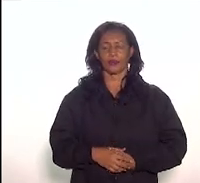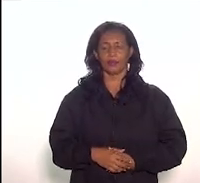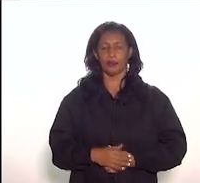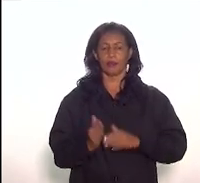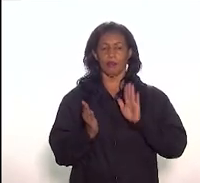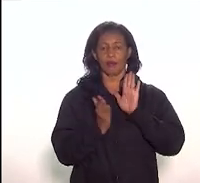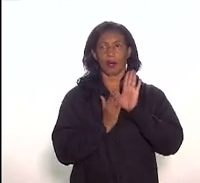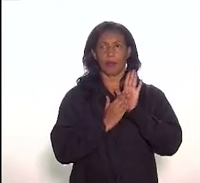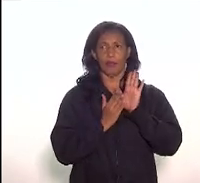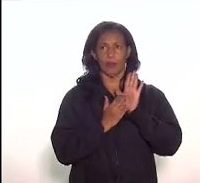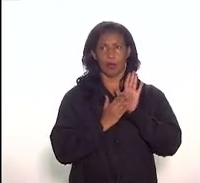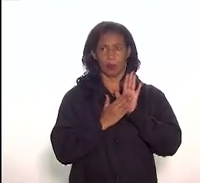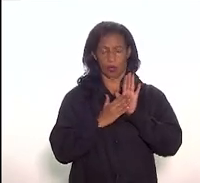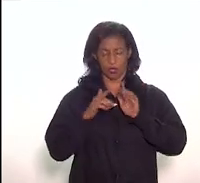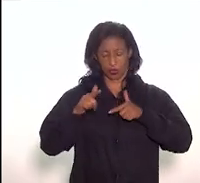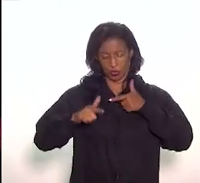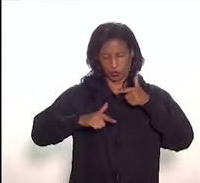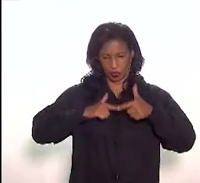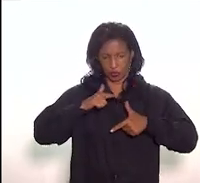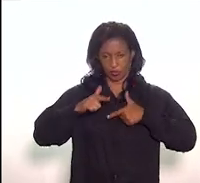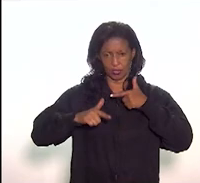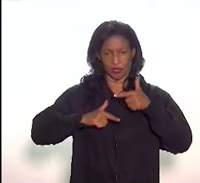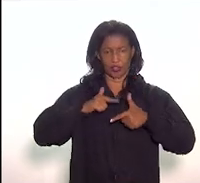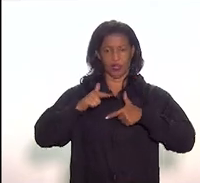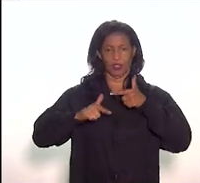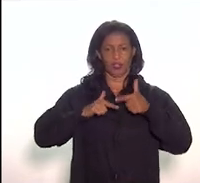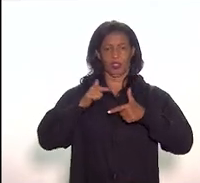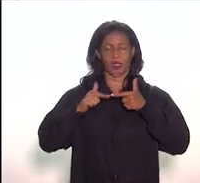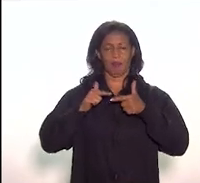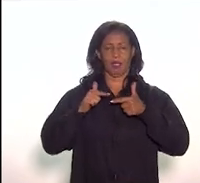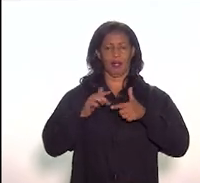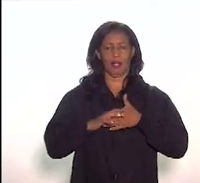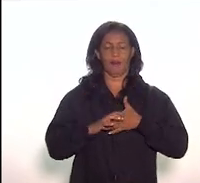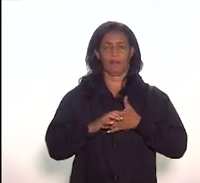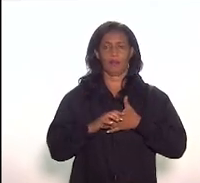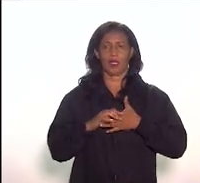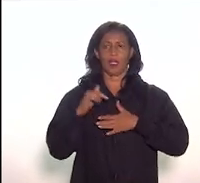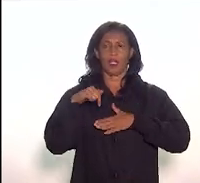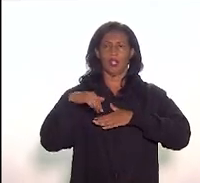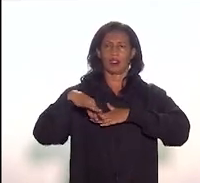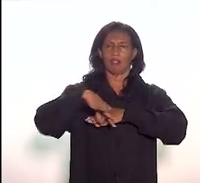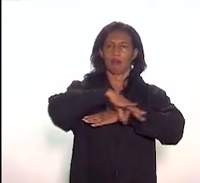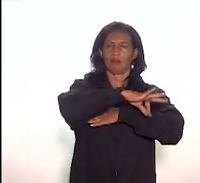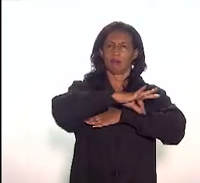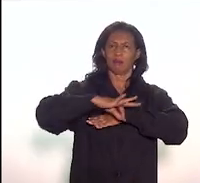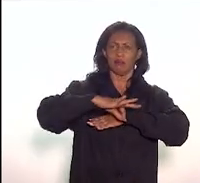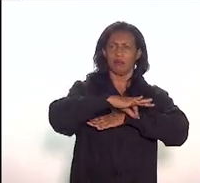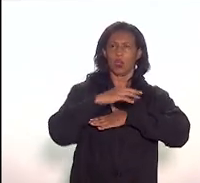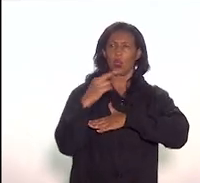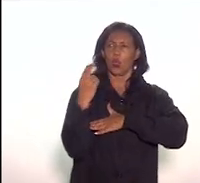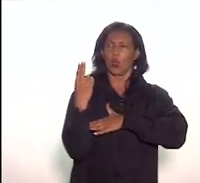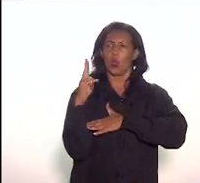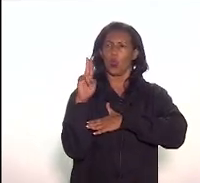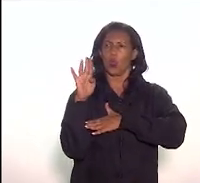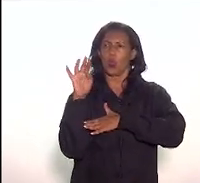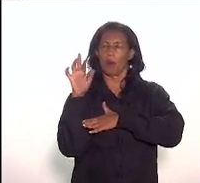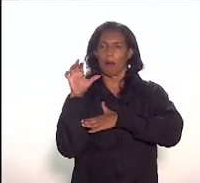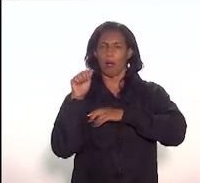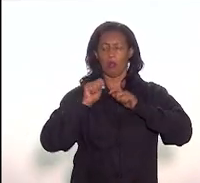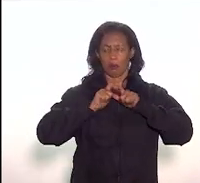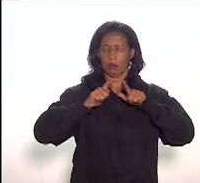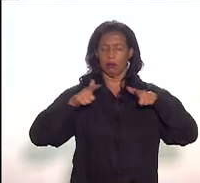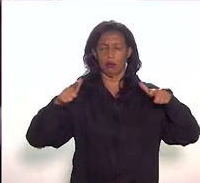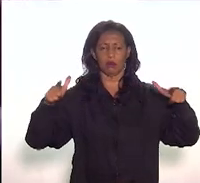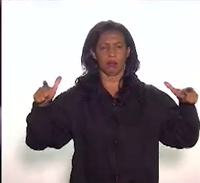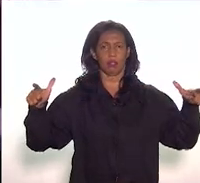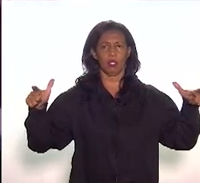proposta de trabalhar esse entorno urbano e até ampliar, como disse o deputado Luiz Paulo